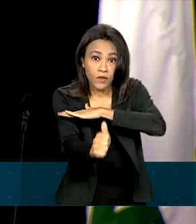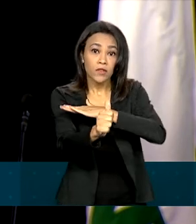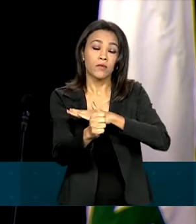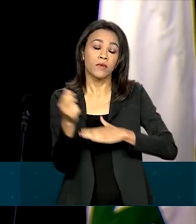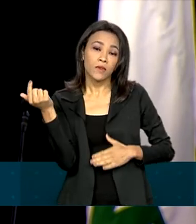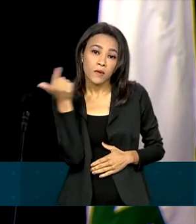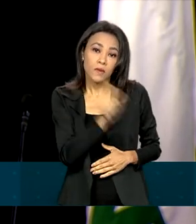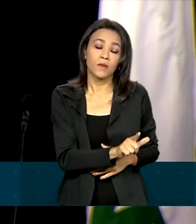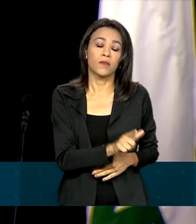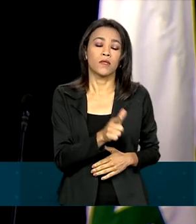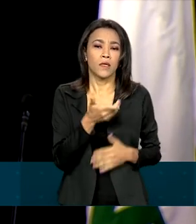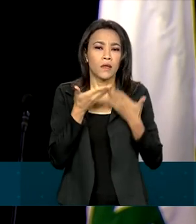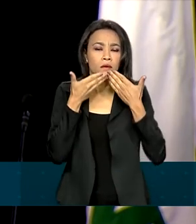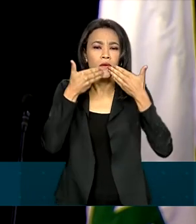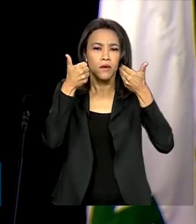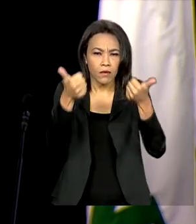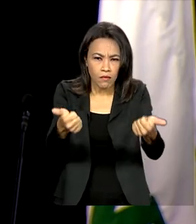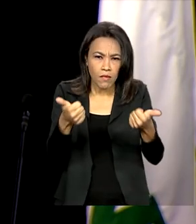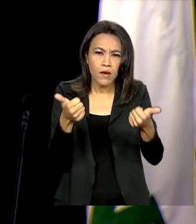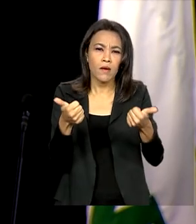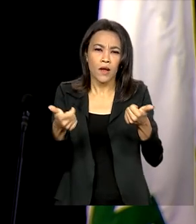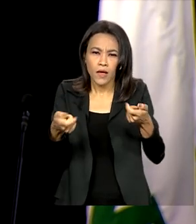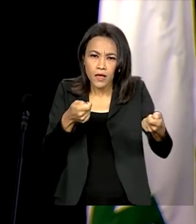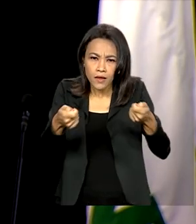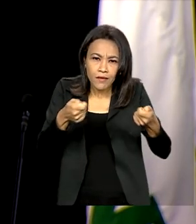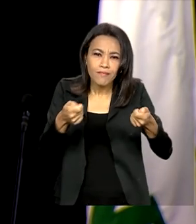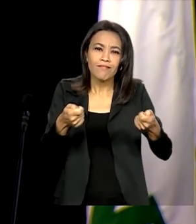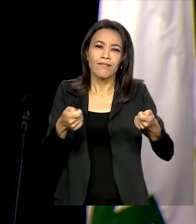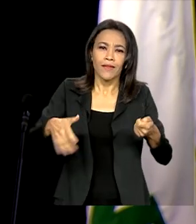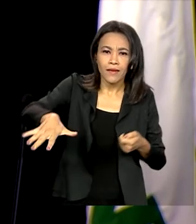melhorar e equilibrar a nossa matriz de transporte.